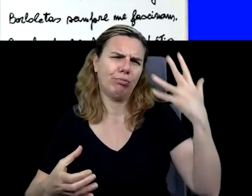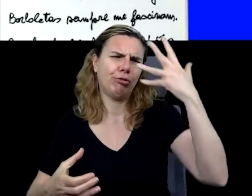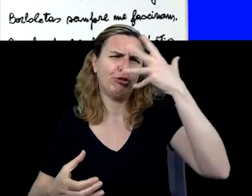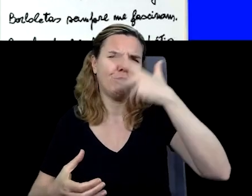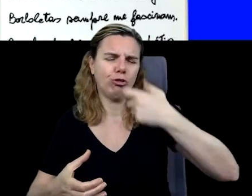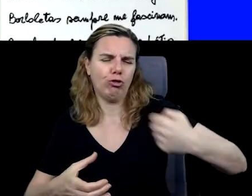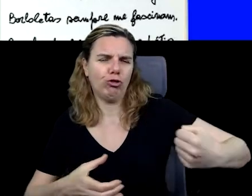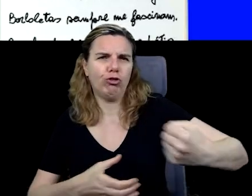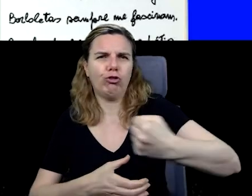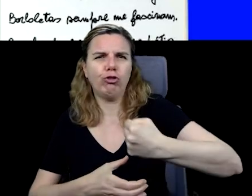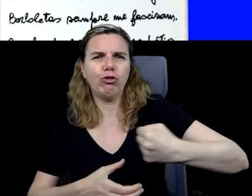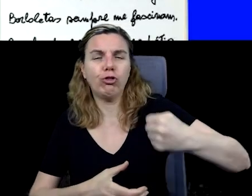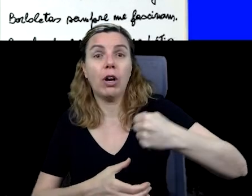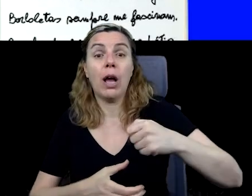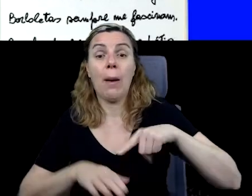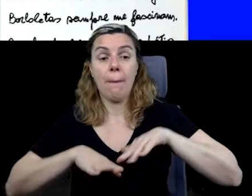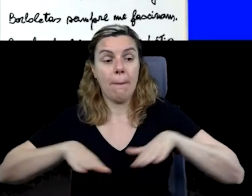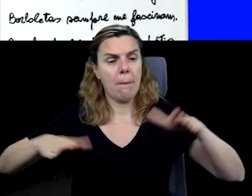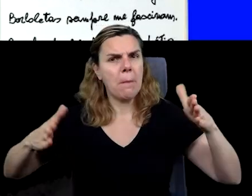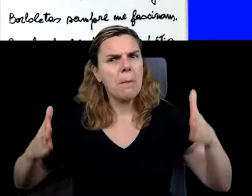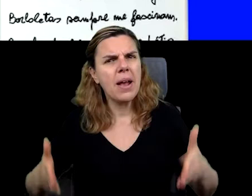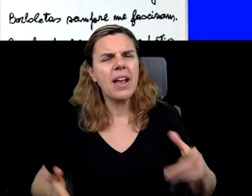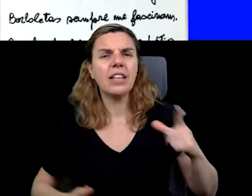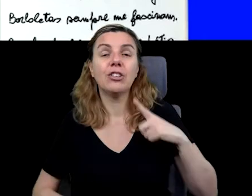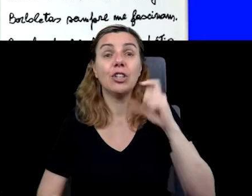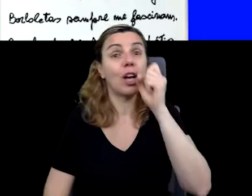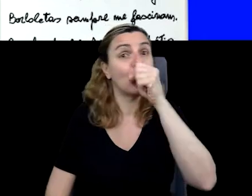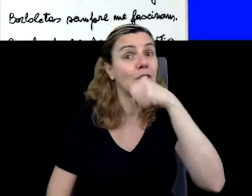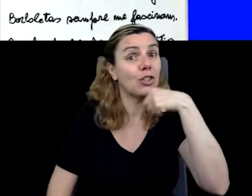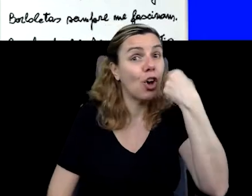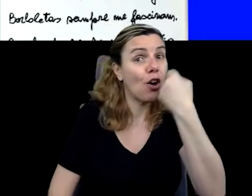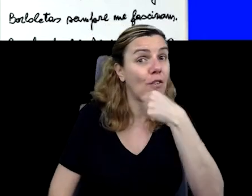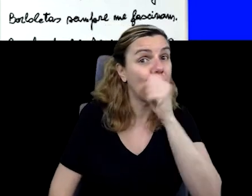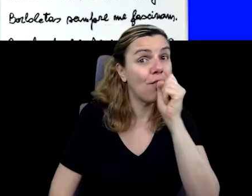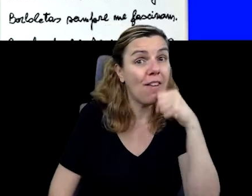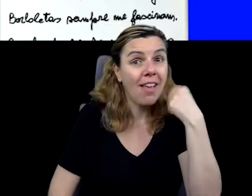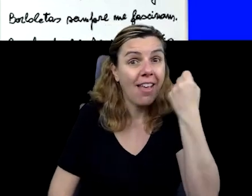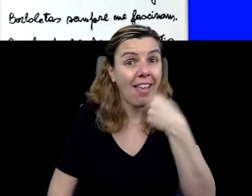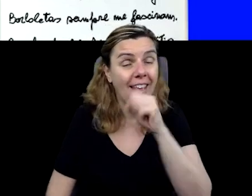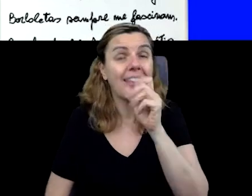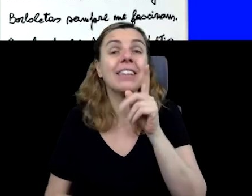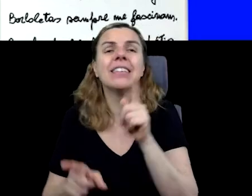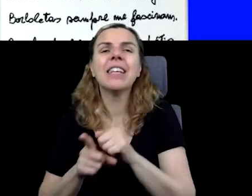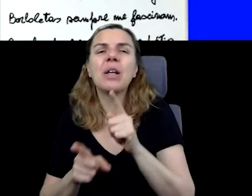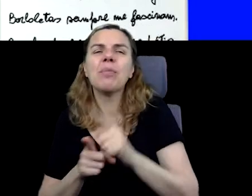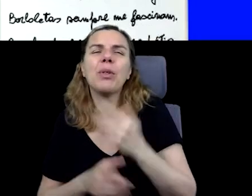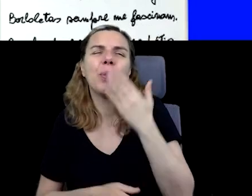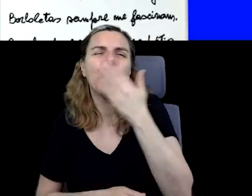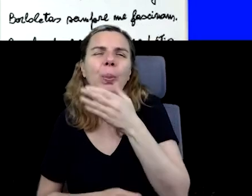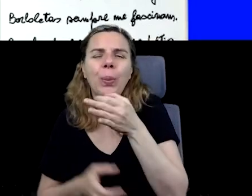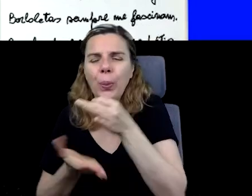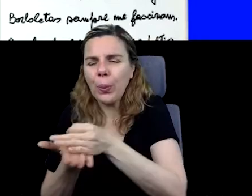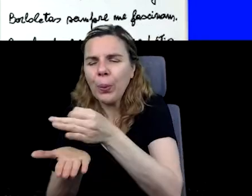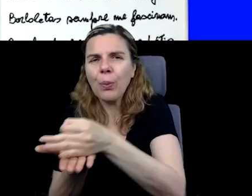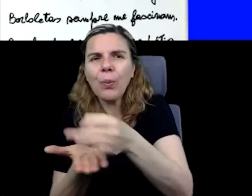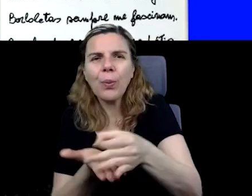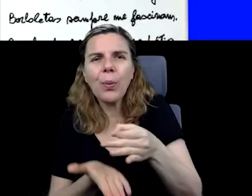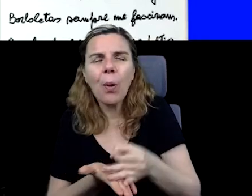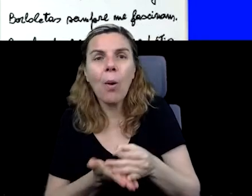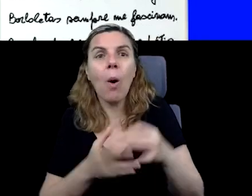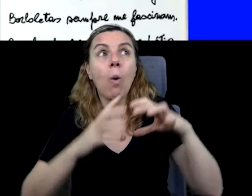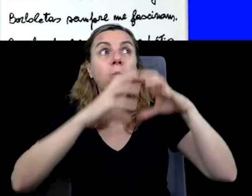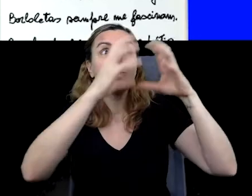merengue. A mesa estava farta com sorvete. Ao mesmo tempo, tinha docinhos, balões.